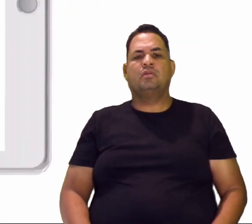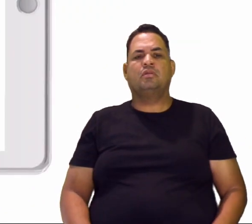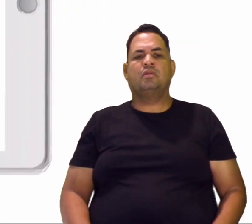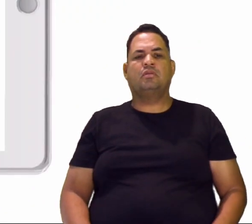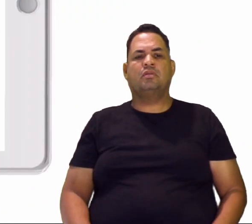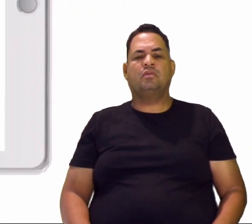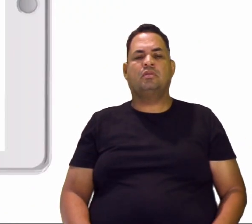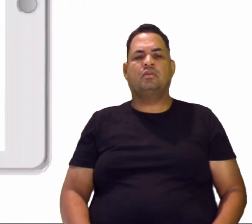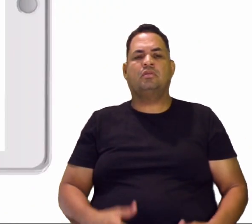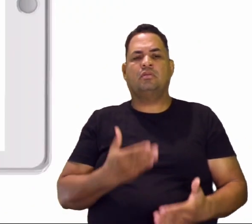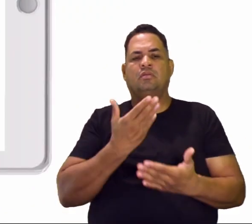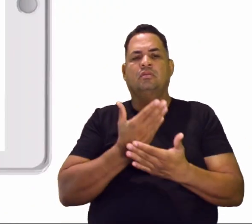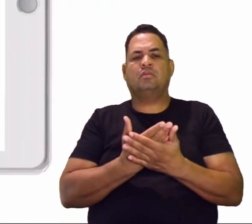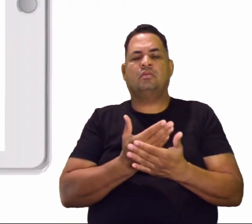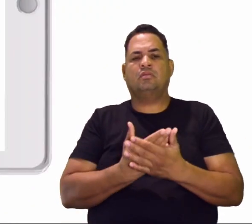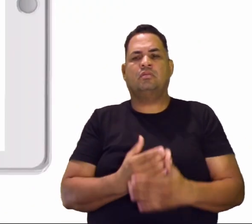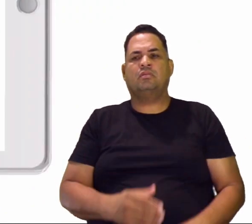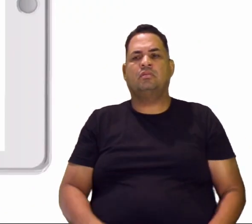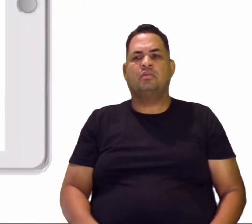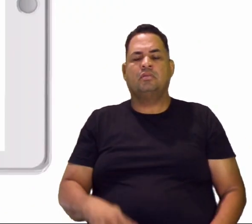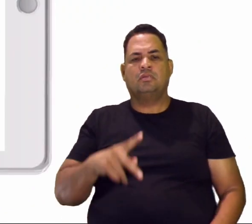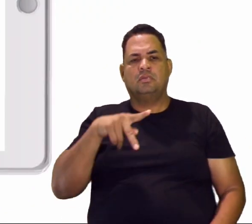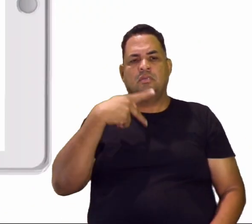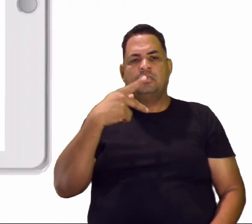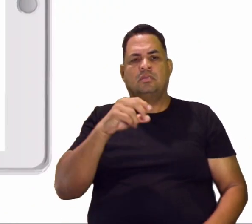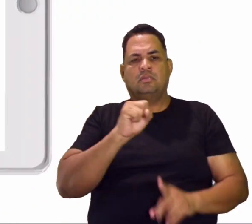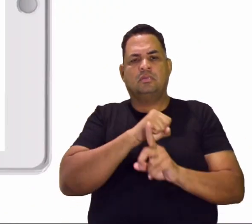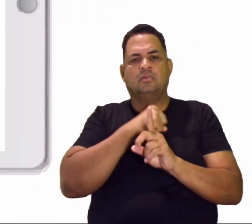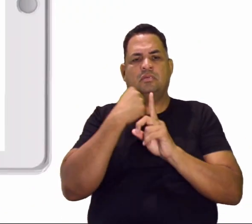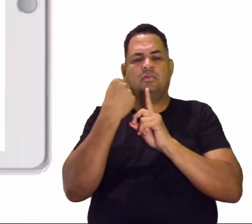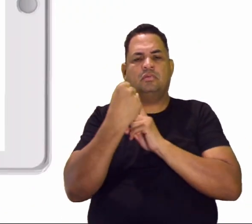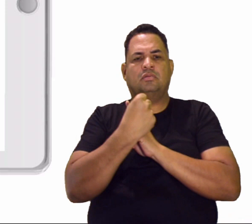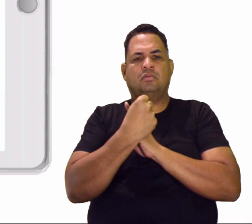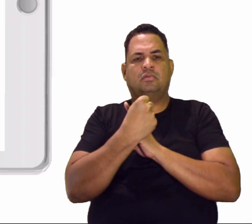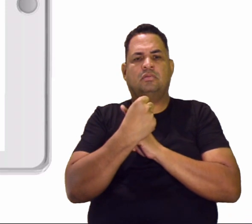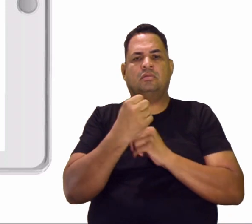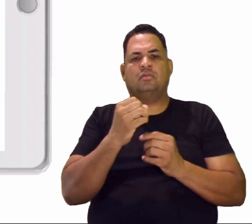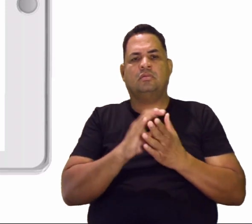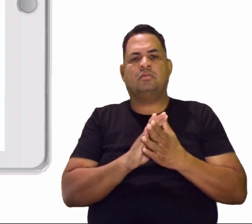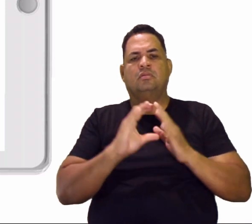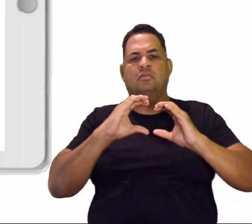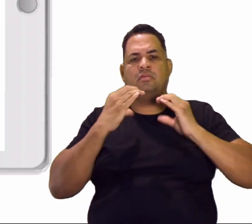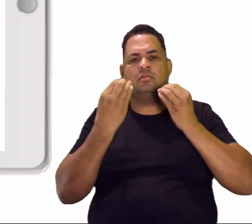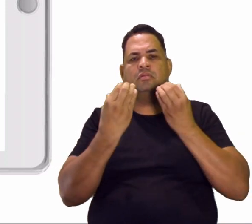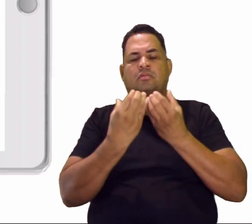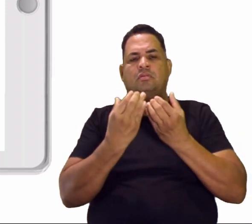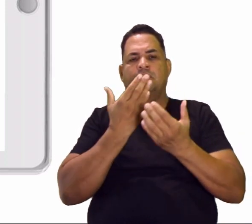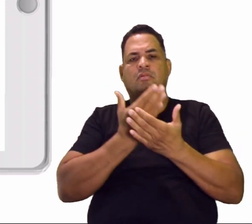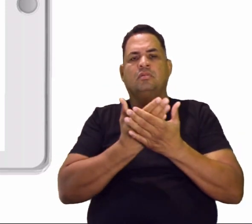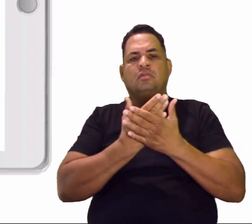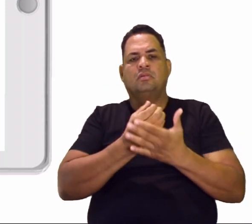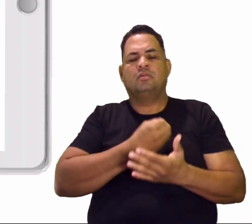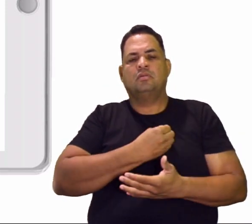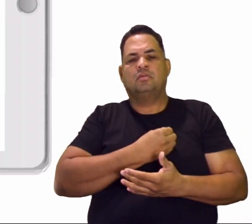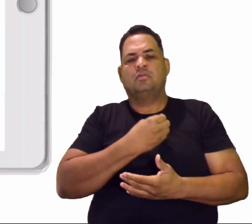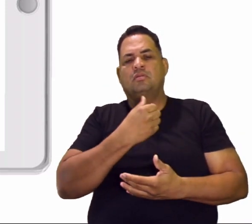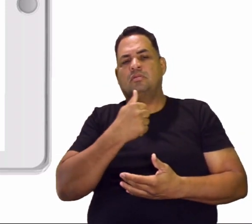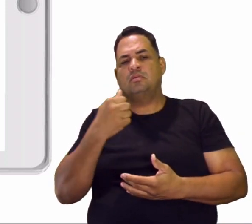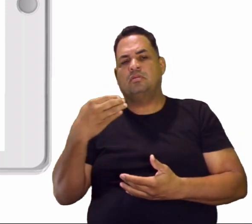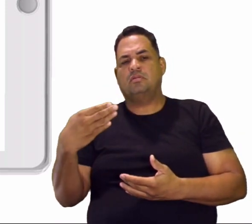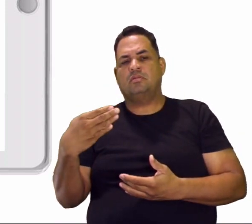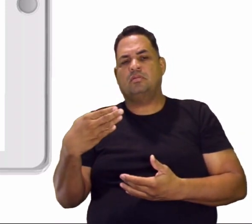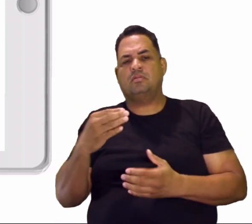Aqui na outra aula, a gente falou sobre sociedades e comunidades, né? Na aula 14, diversidade na cultura